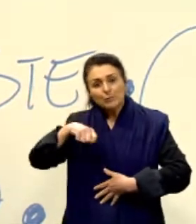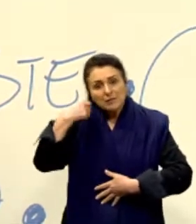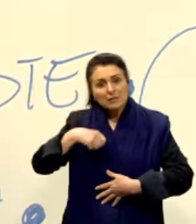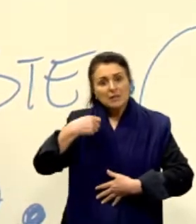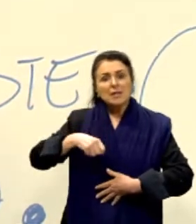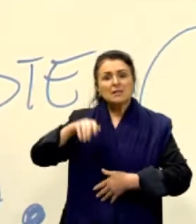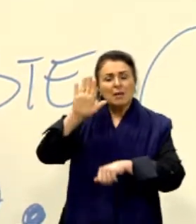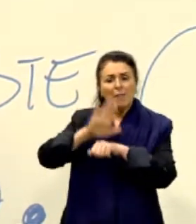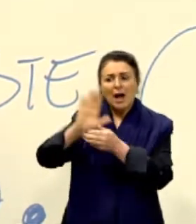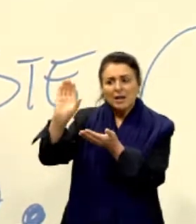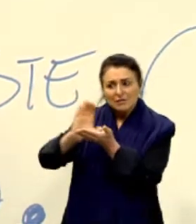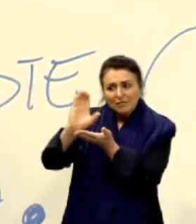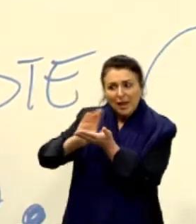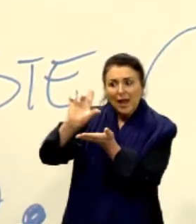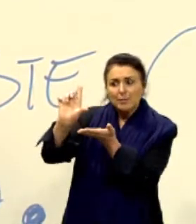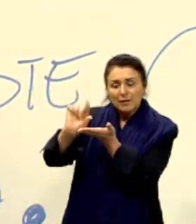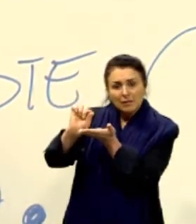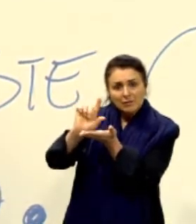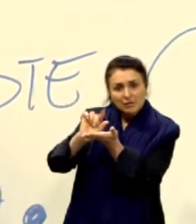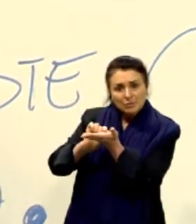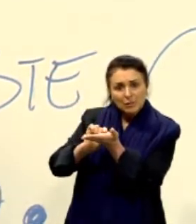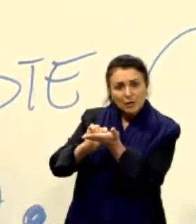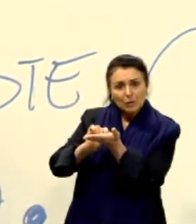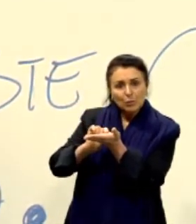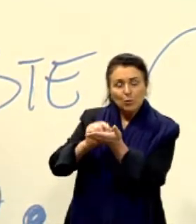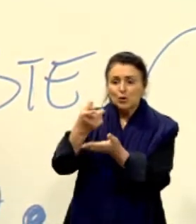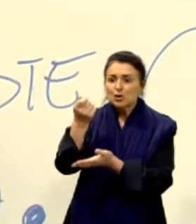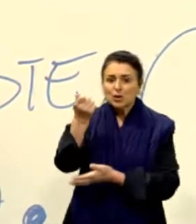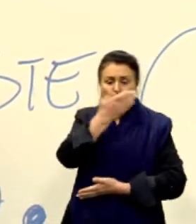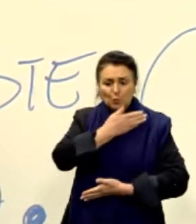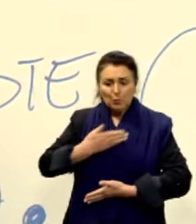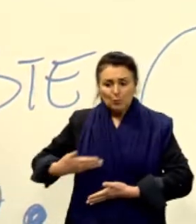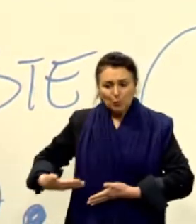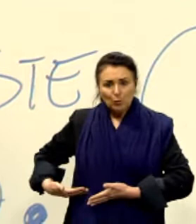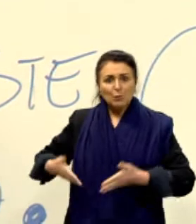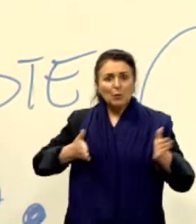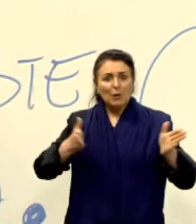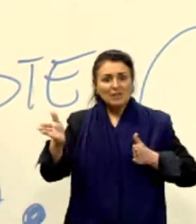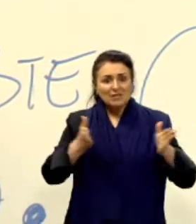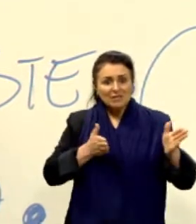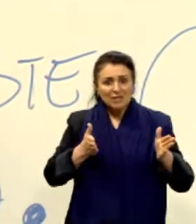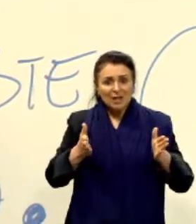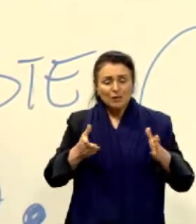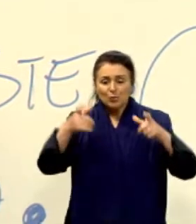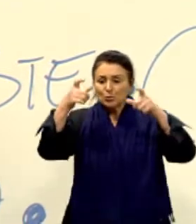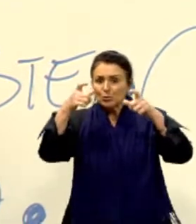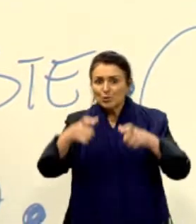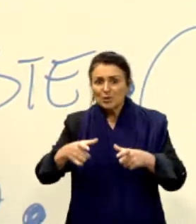públicos e levar para essas áreas periféricas. Por quê? Porque o tema está me dizendo